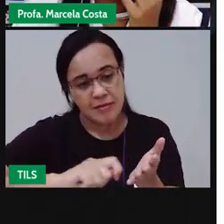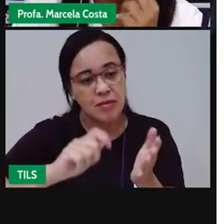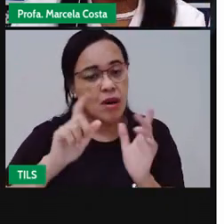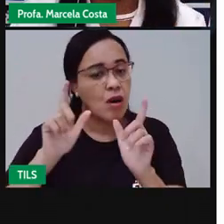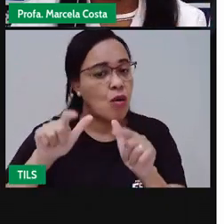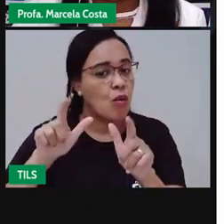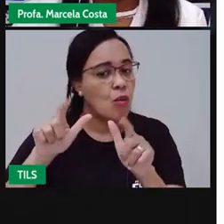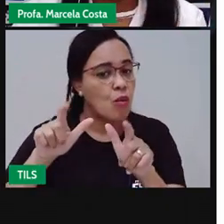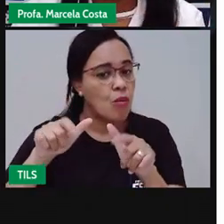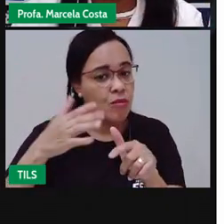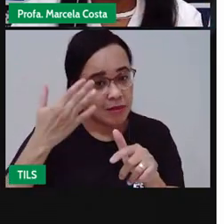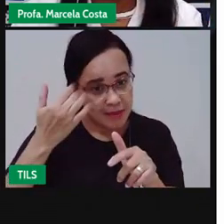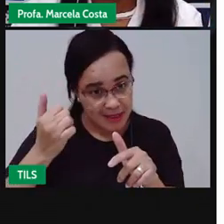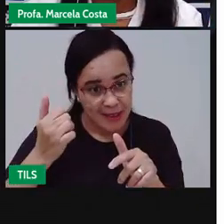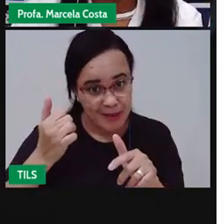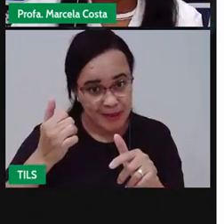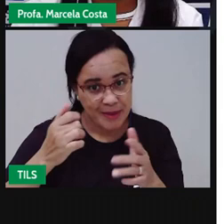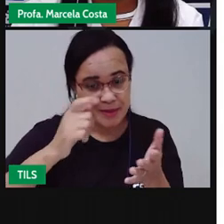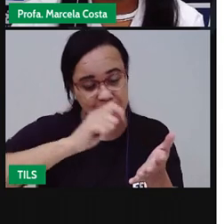Consegue fazer essa correspondência?